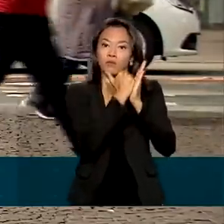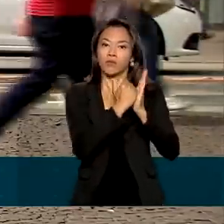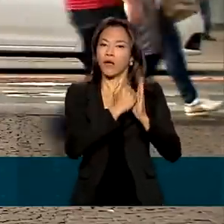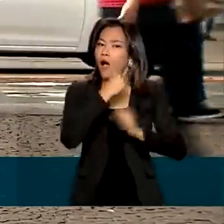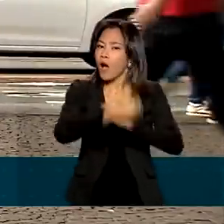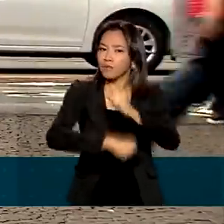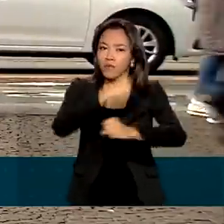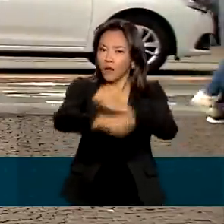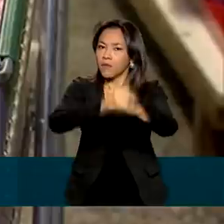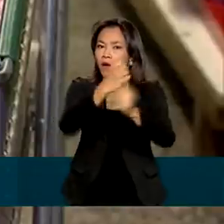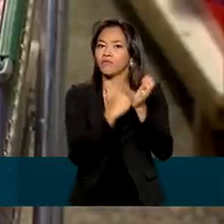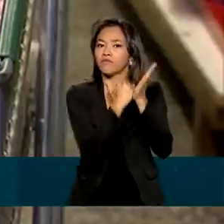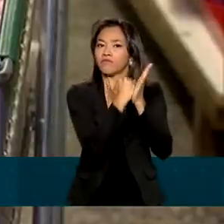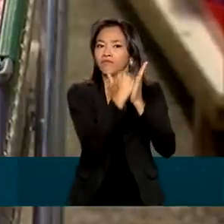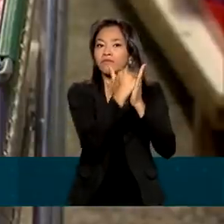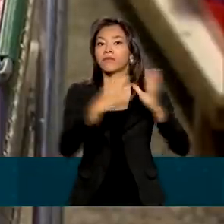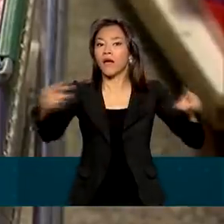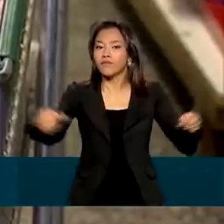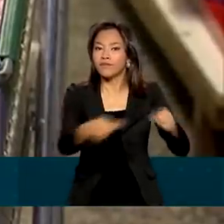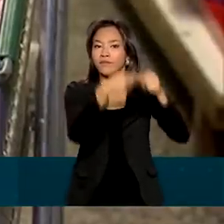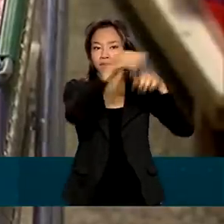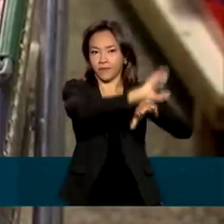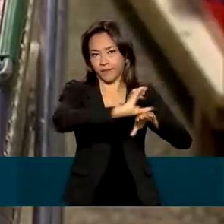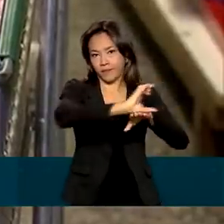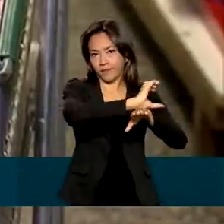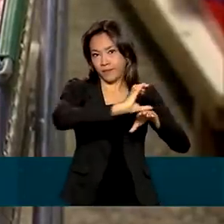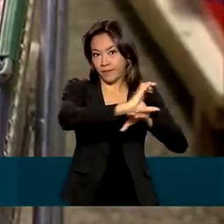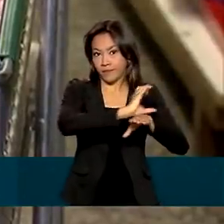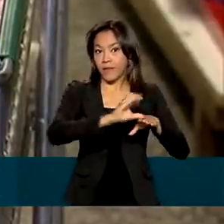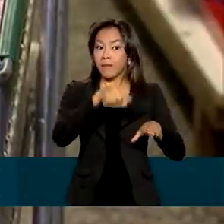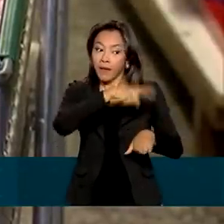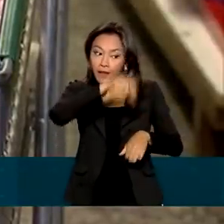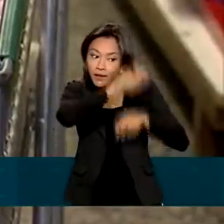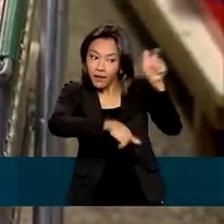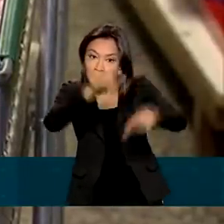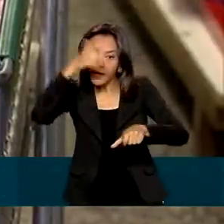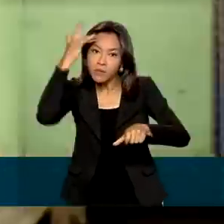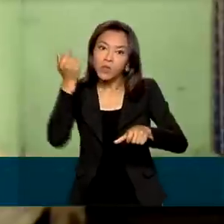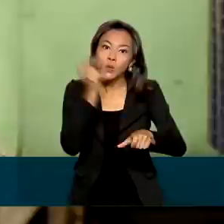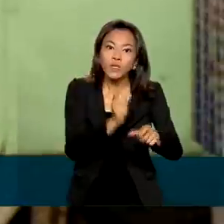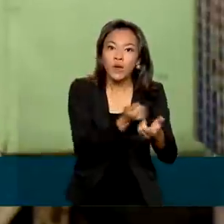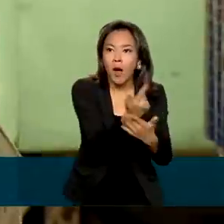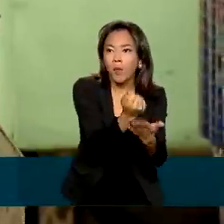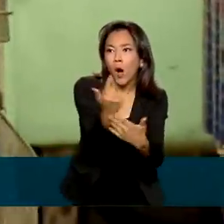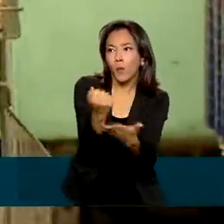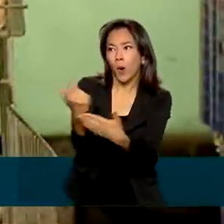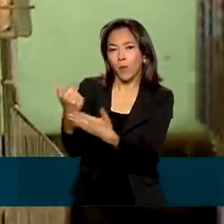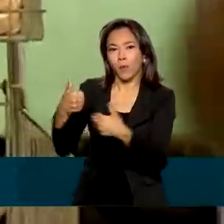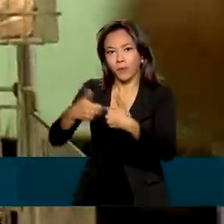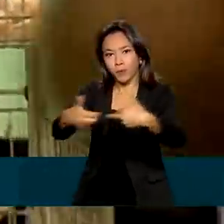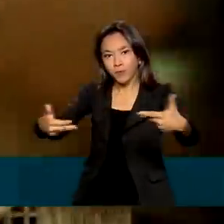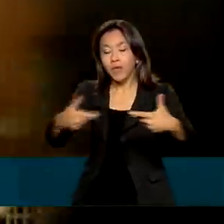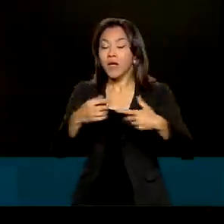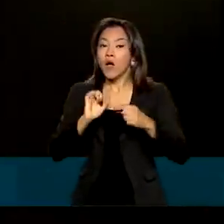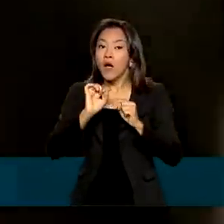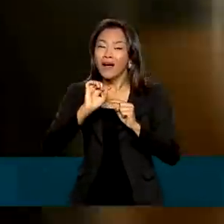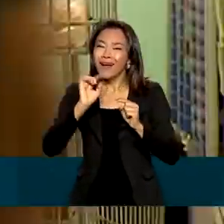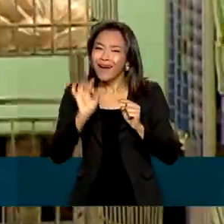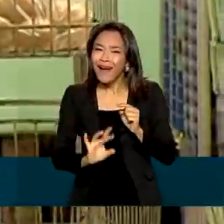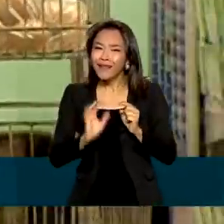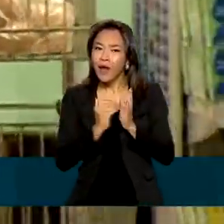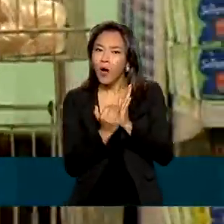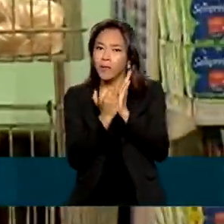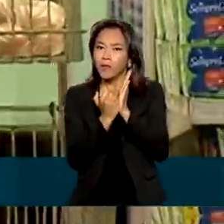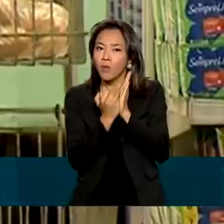previsto na Constituição, que determina a preservação do poder aquisitivo do salário mínimo. Para cada real de aumento, o